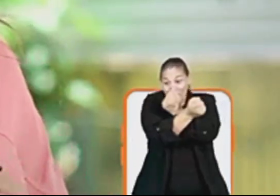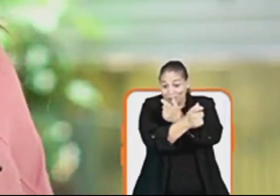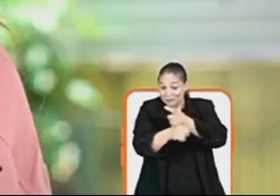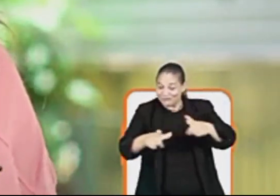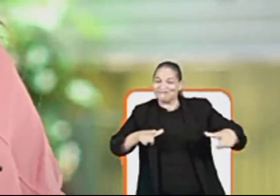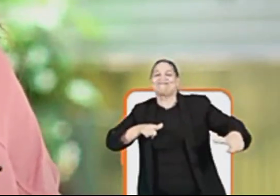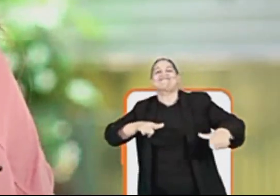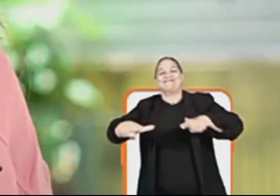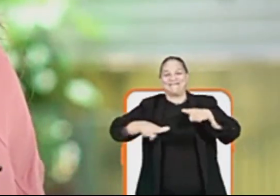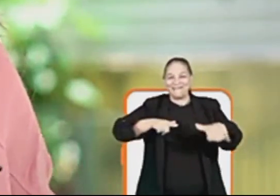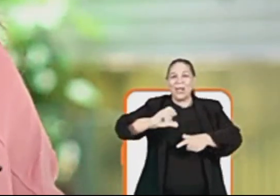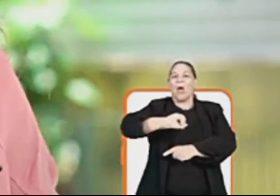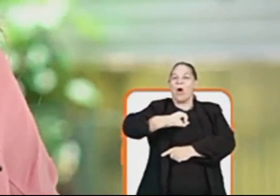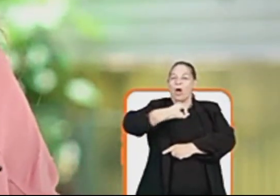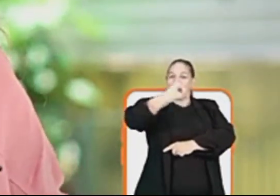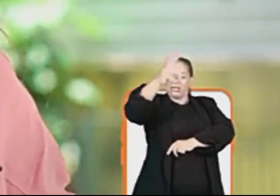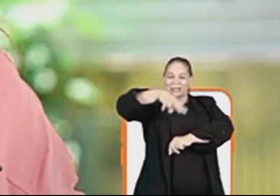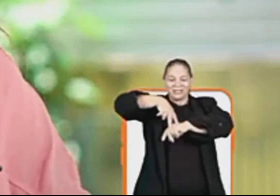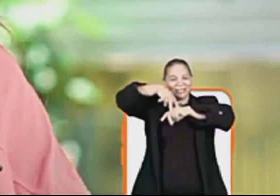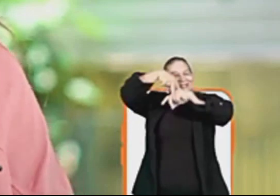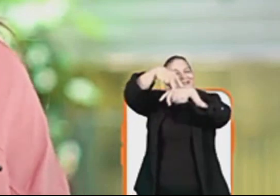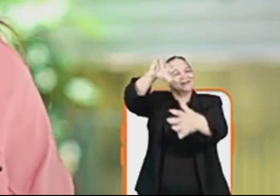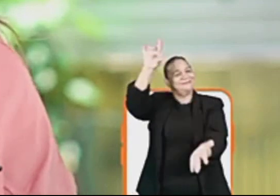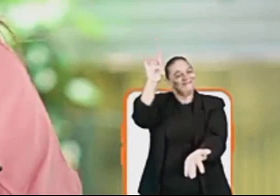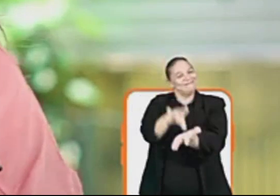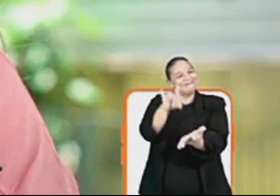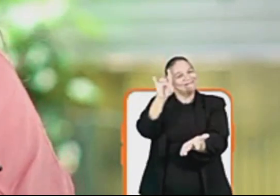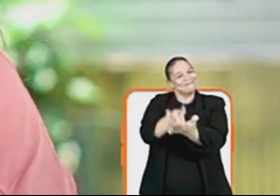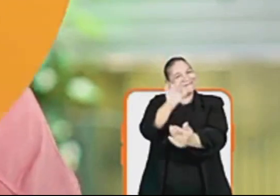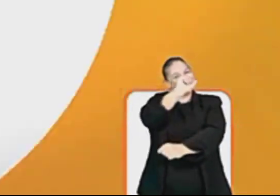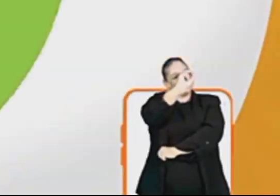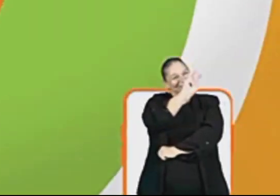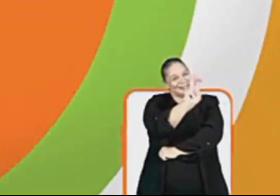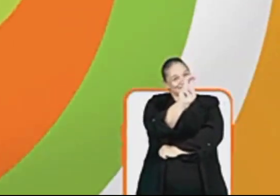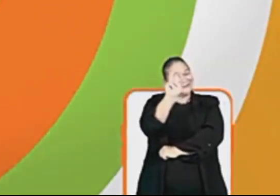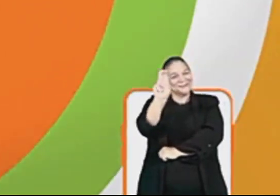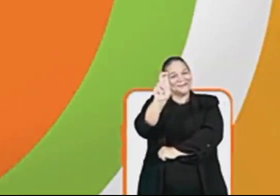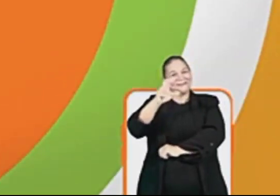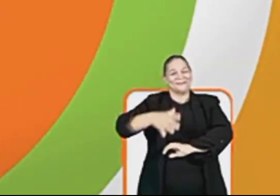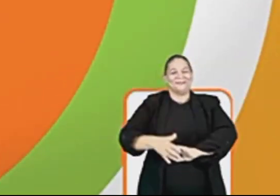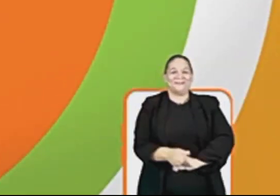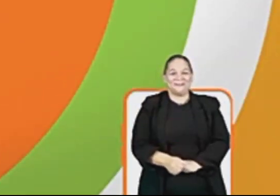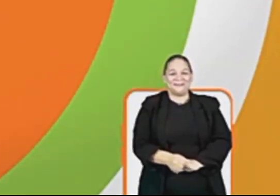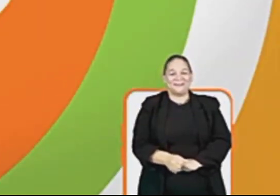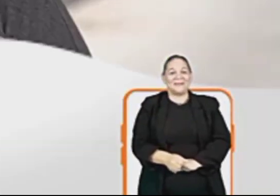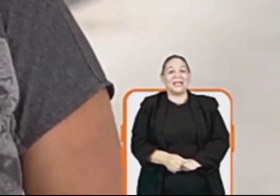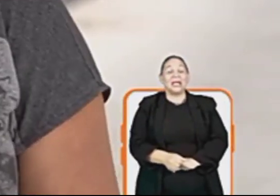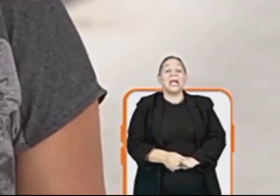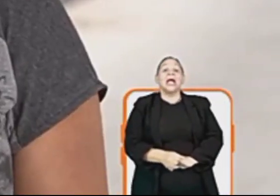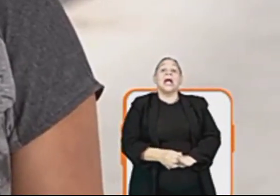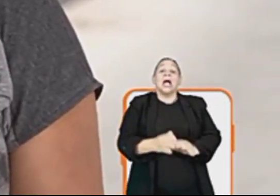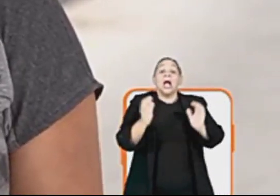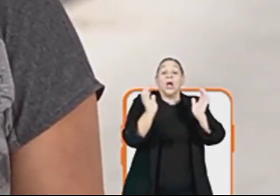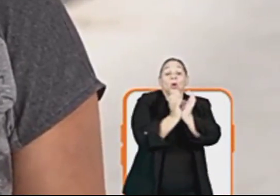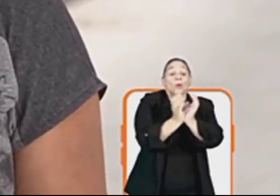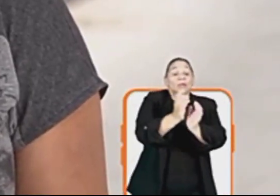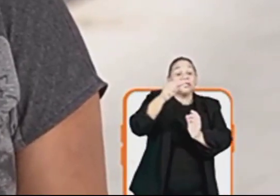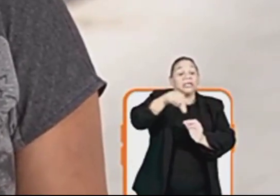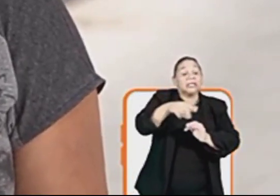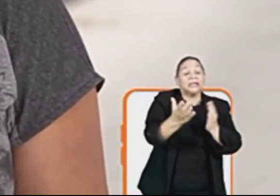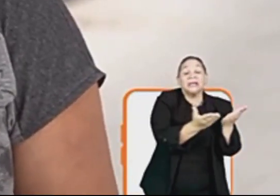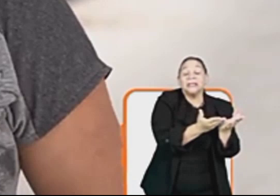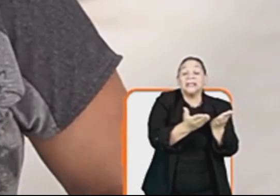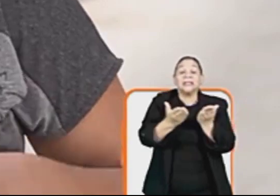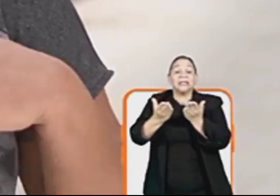intensificar os trabalhos Para Olinda andar para frente de verdade A comunidade aqui é bem